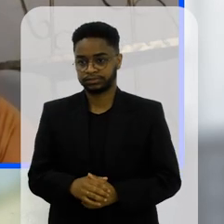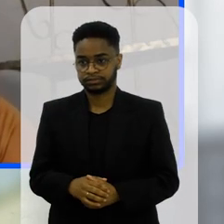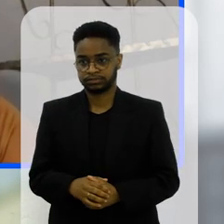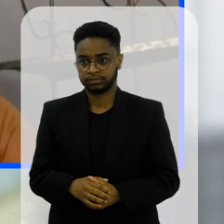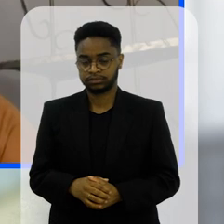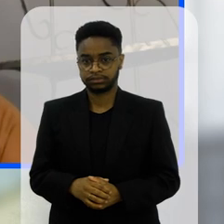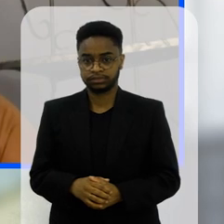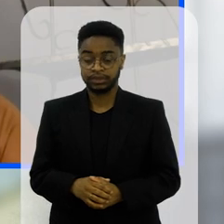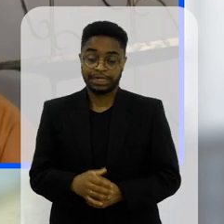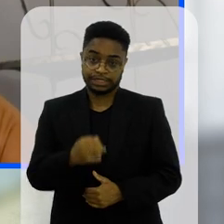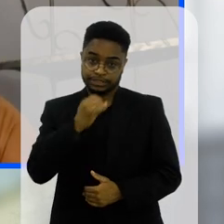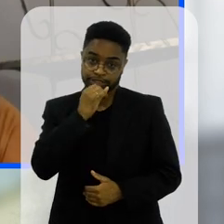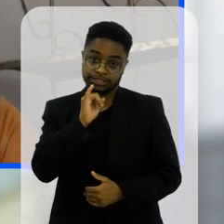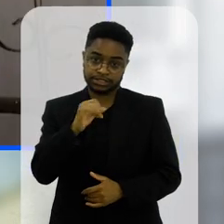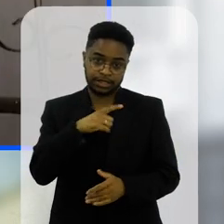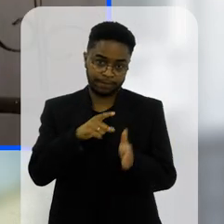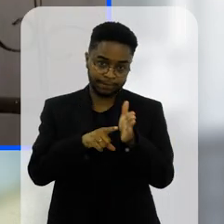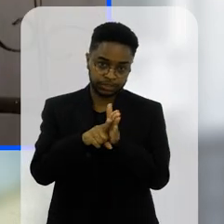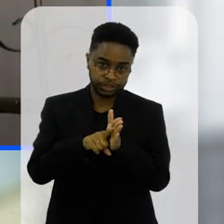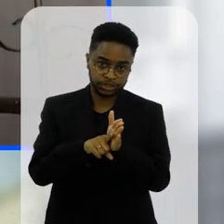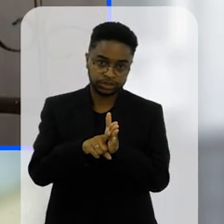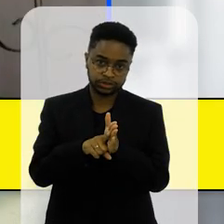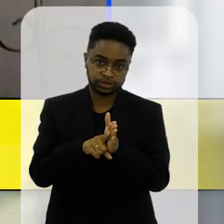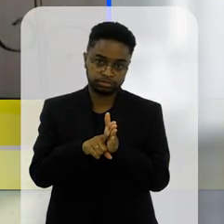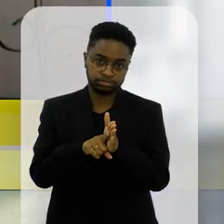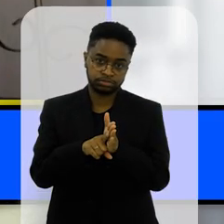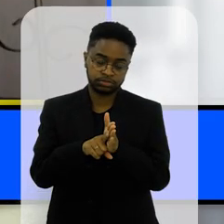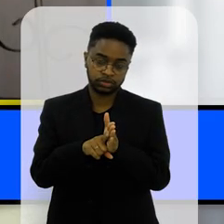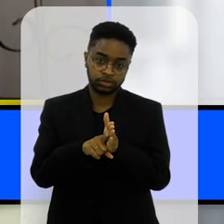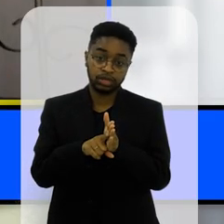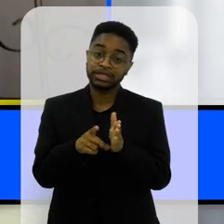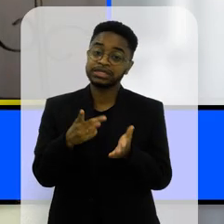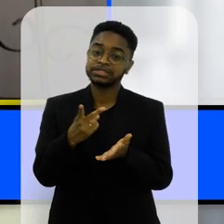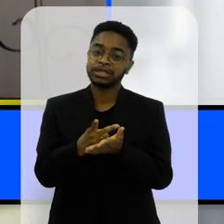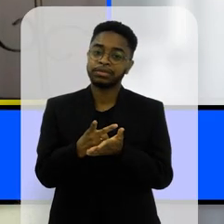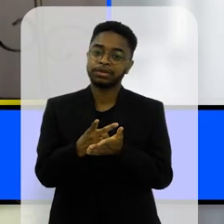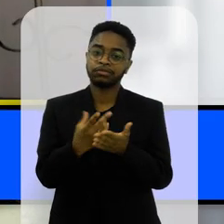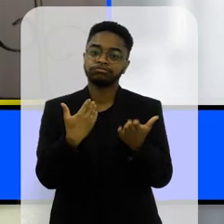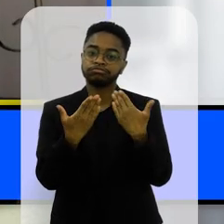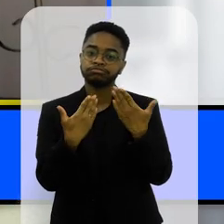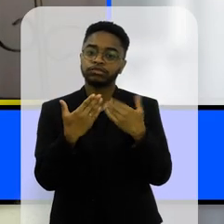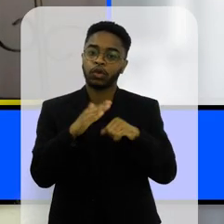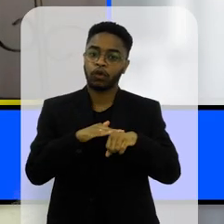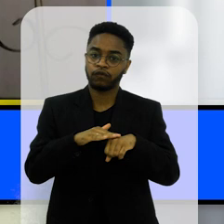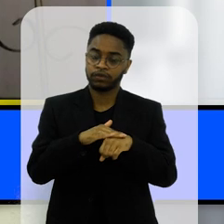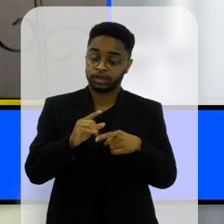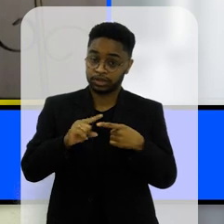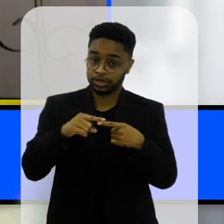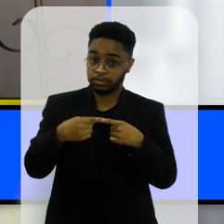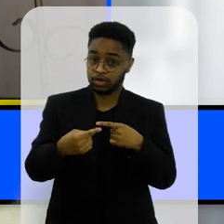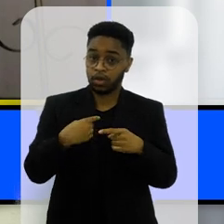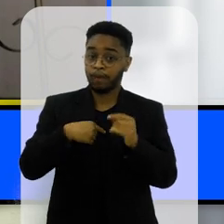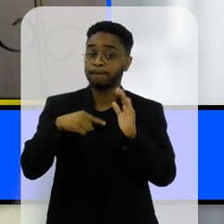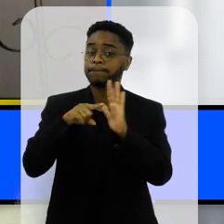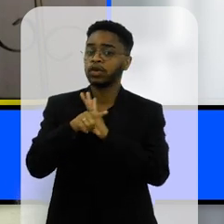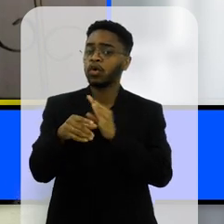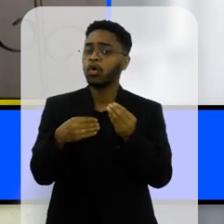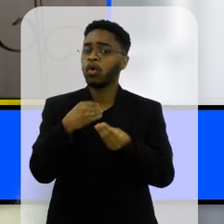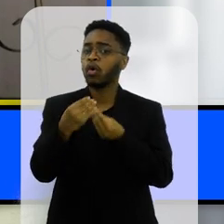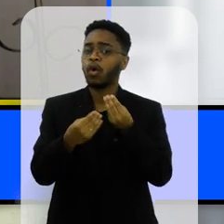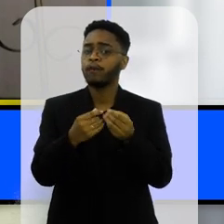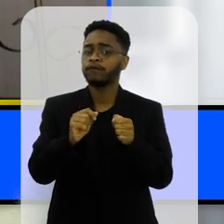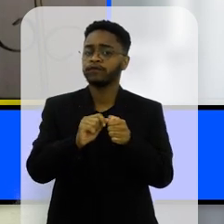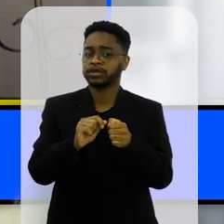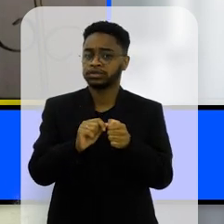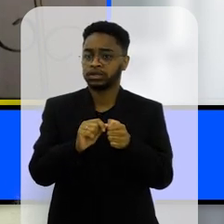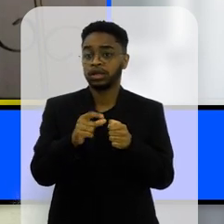quando acontece de ah temos uma pesquisa vamos lá eles sempre sentam primeiro e falam conversa aí depois eu pergunto como que a